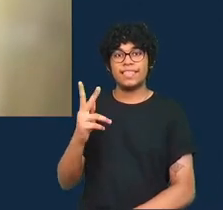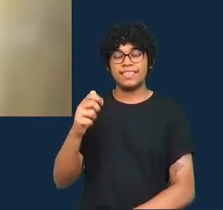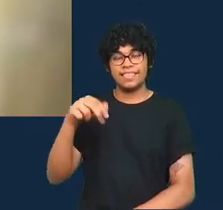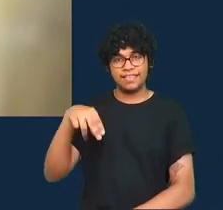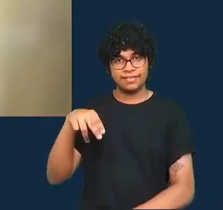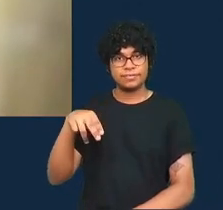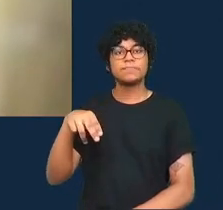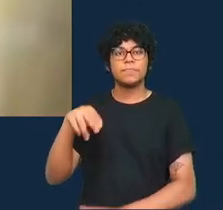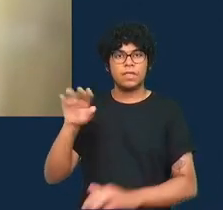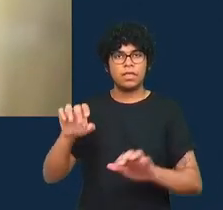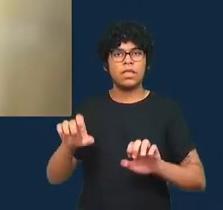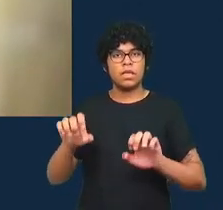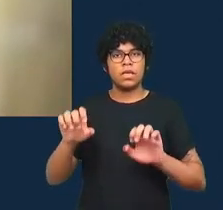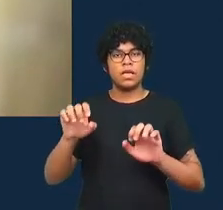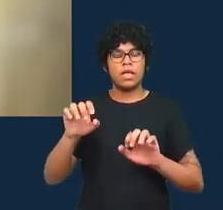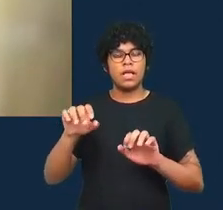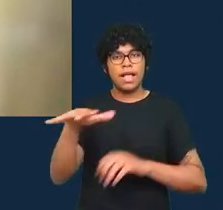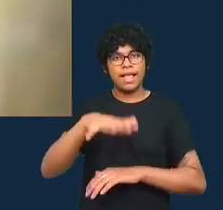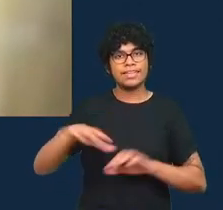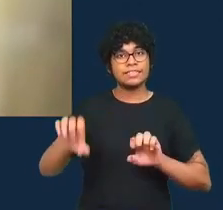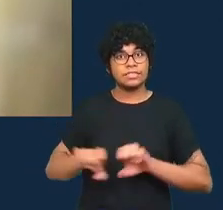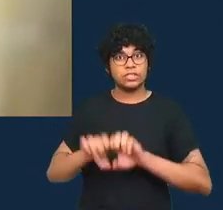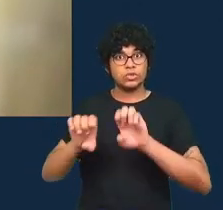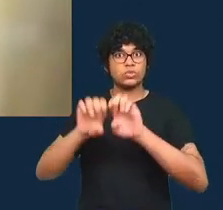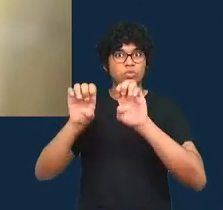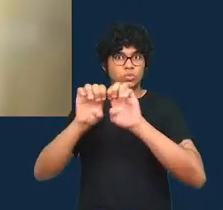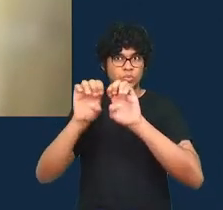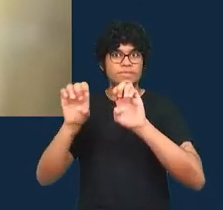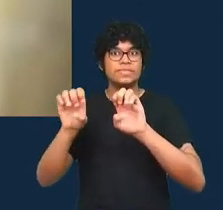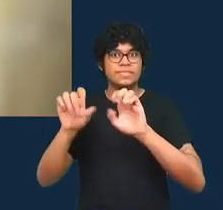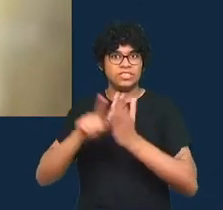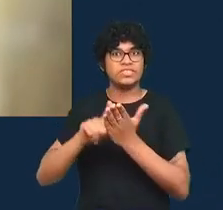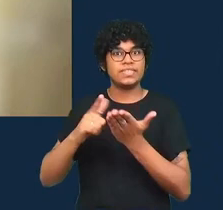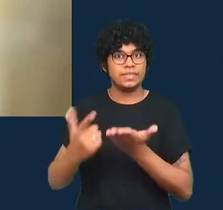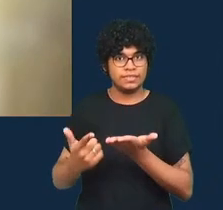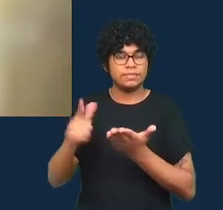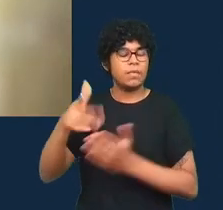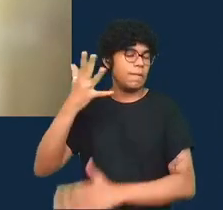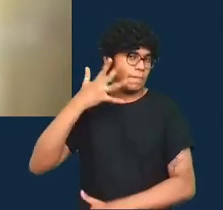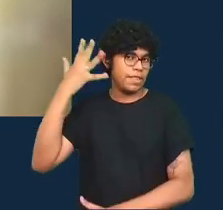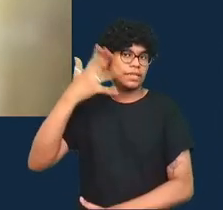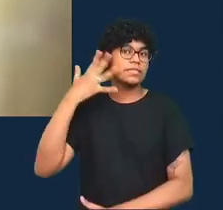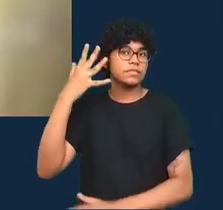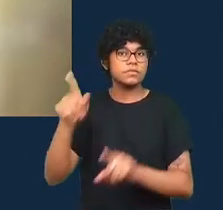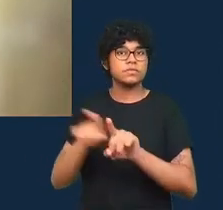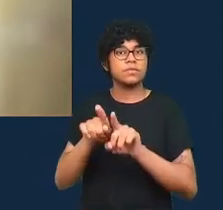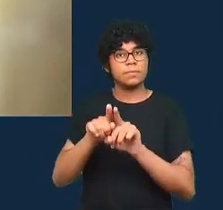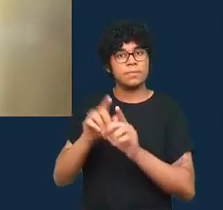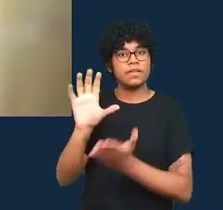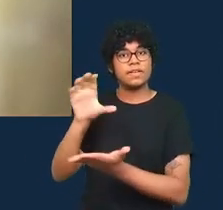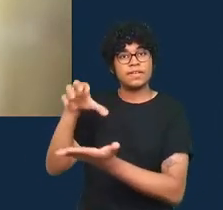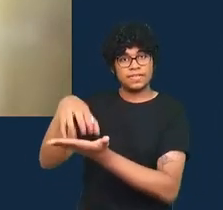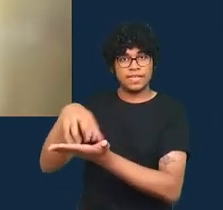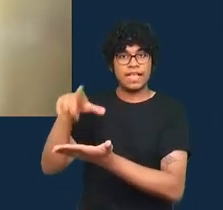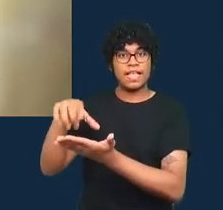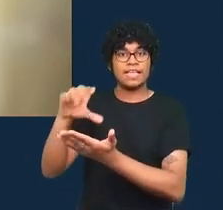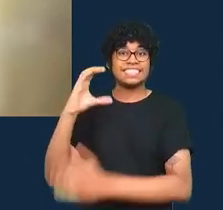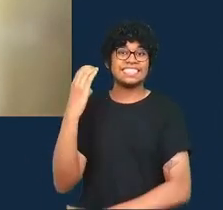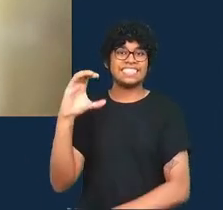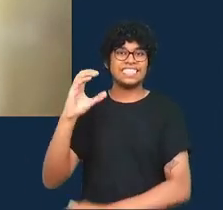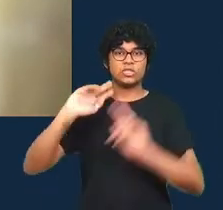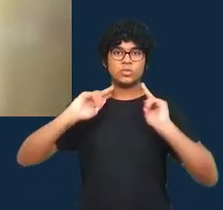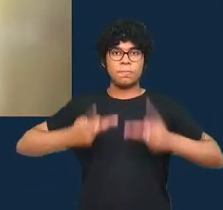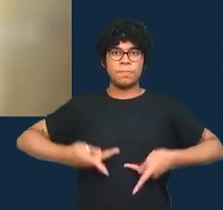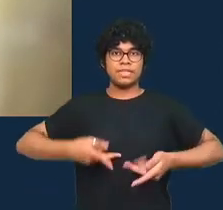palestrante lá, trabalha no Departamento de Ciências Humanas Digitais,